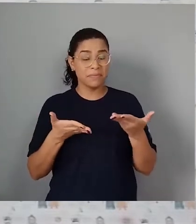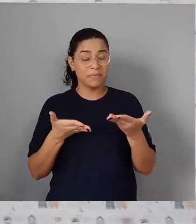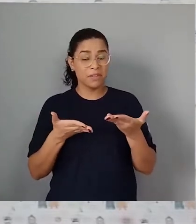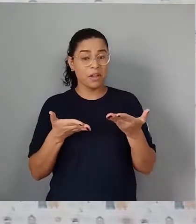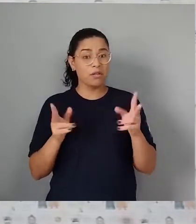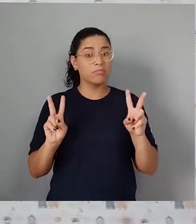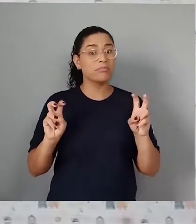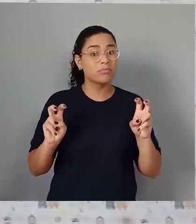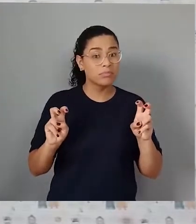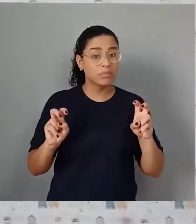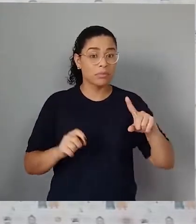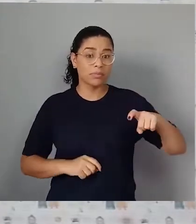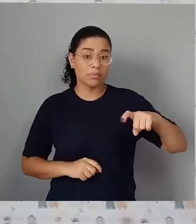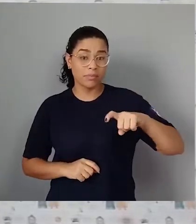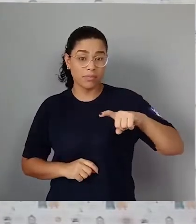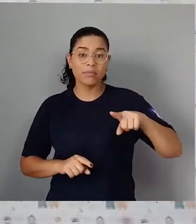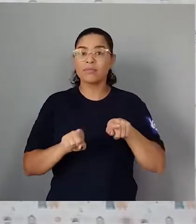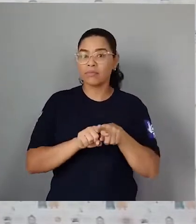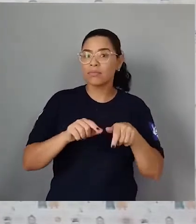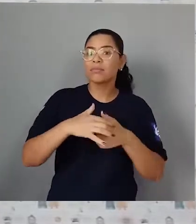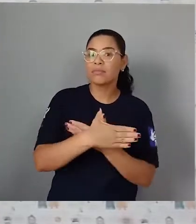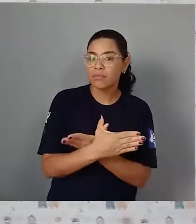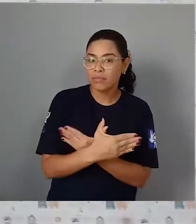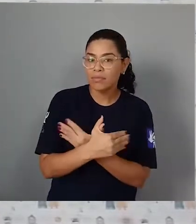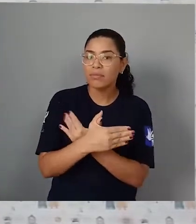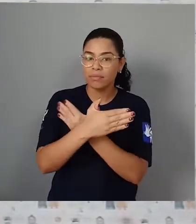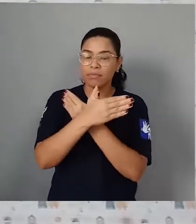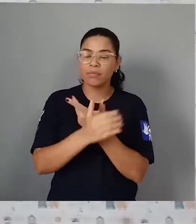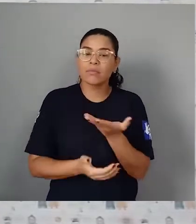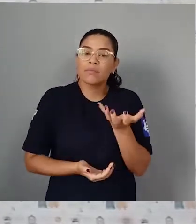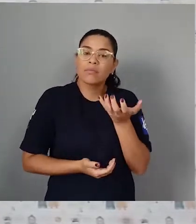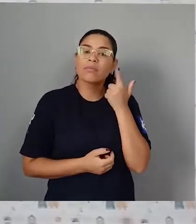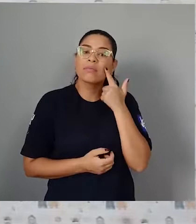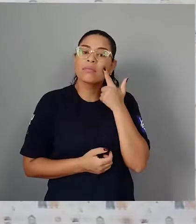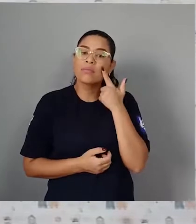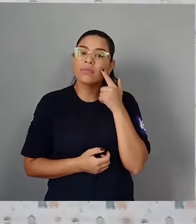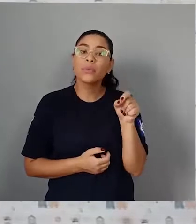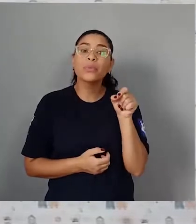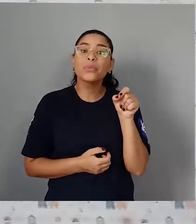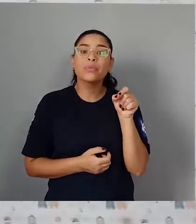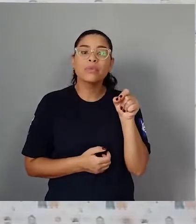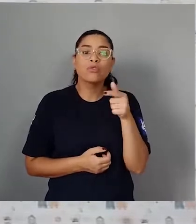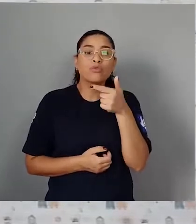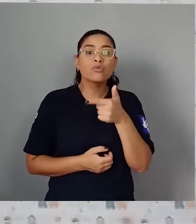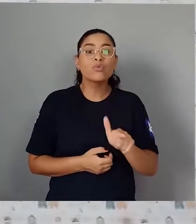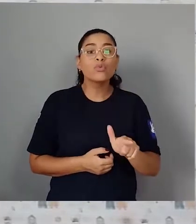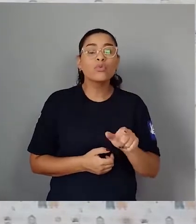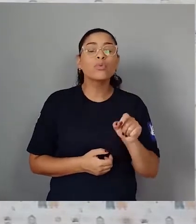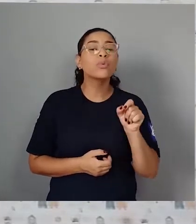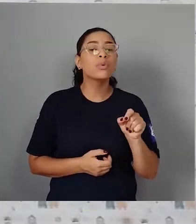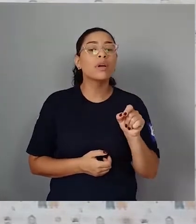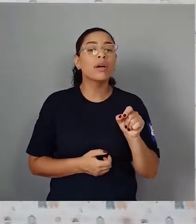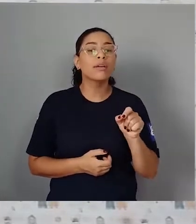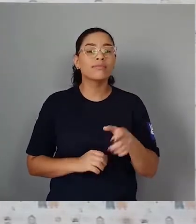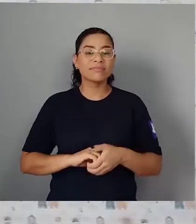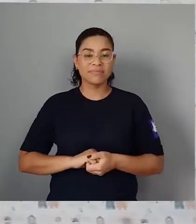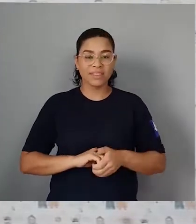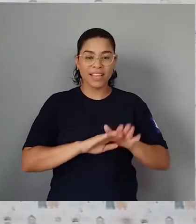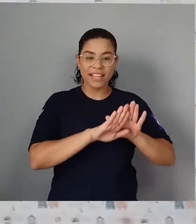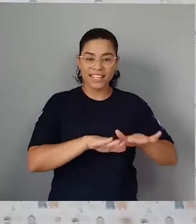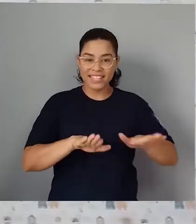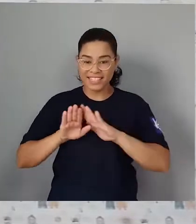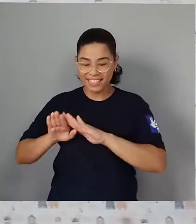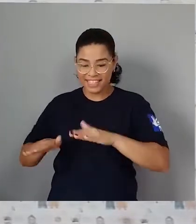e de Borboleta, eu quero que vocês vejam mais um episódio daquele nosso bloquinho de